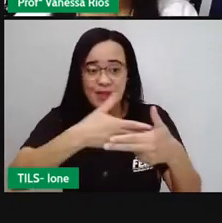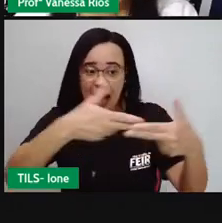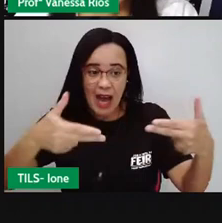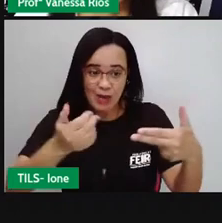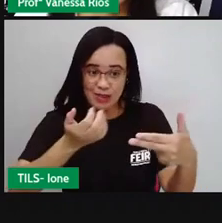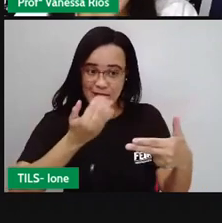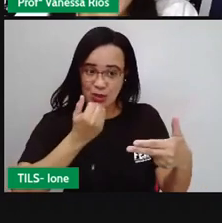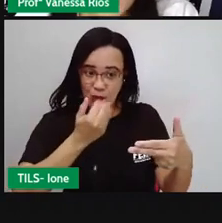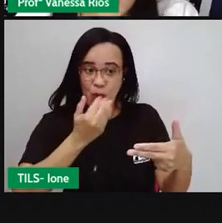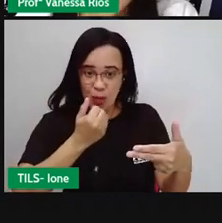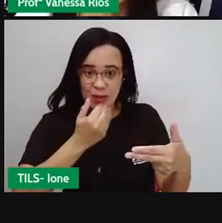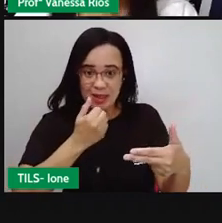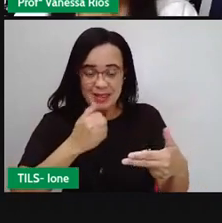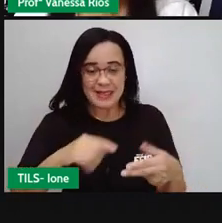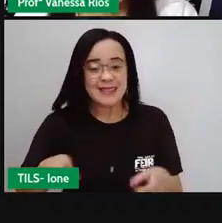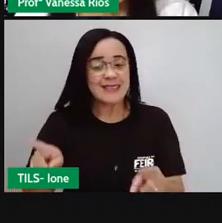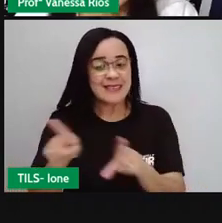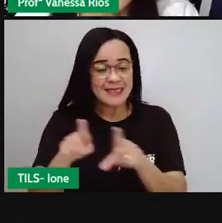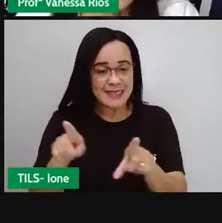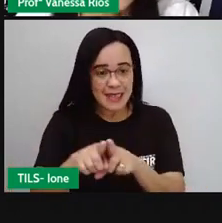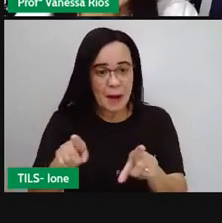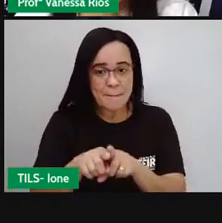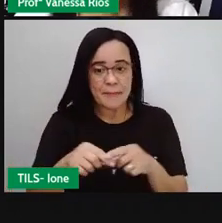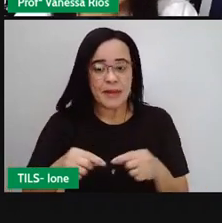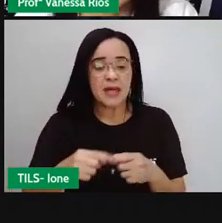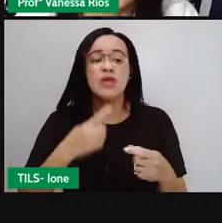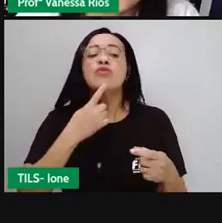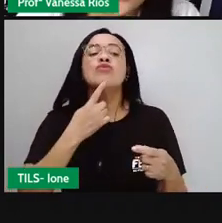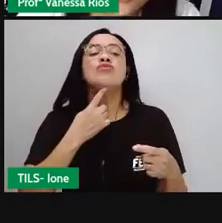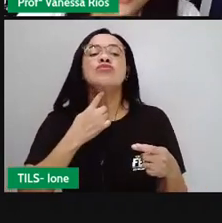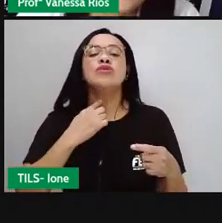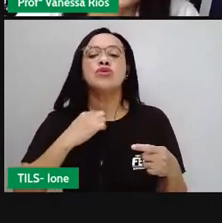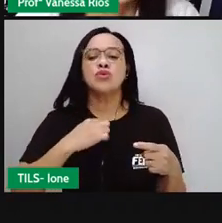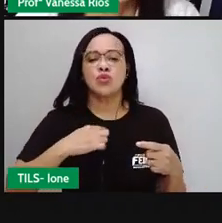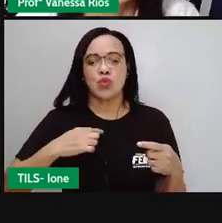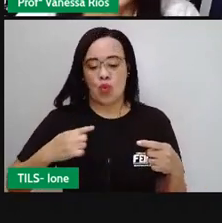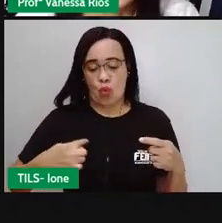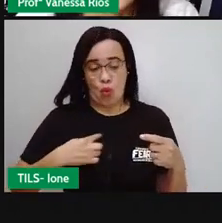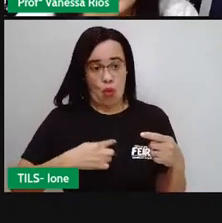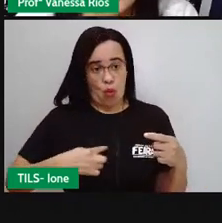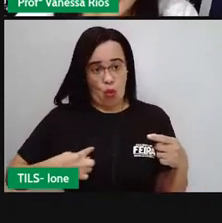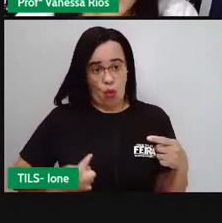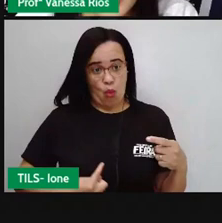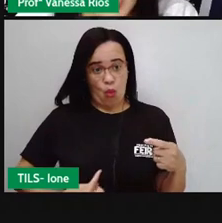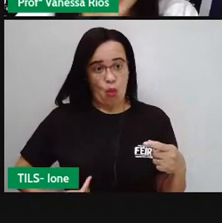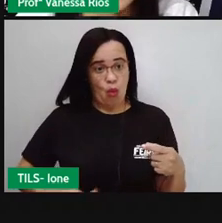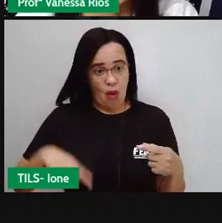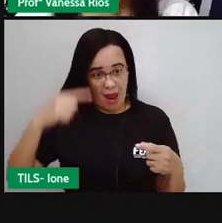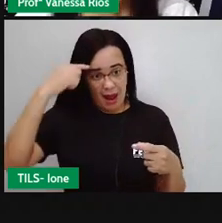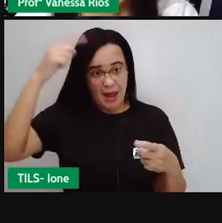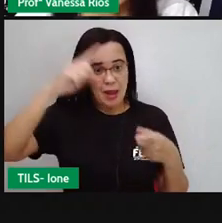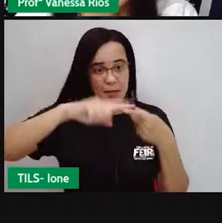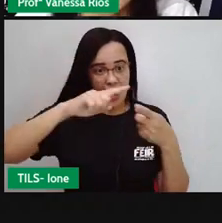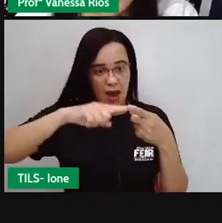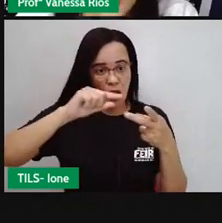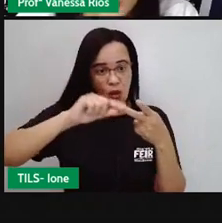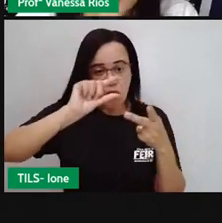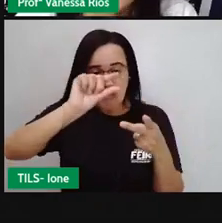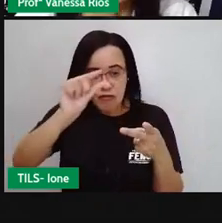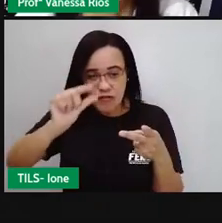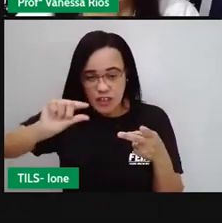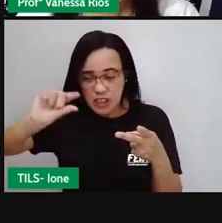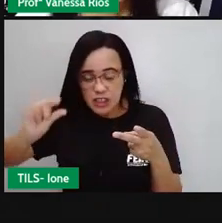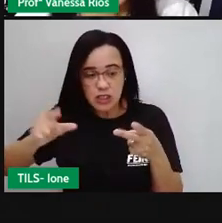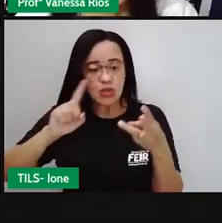Temos também a paríndia, o exótamo, o estômago, o intestino delgado, o intestino